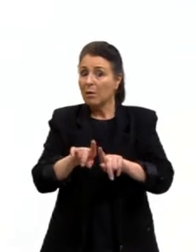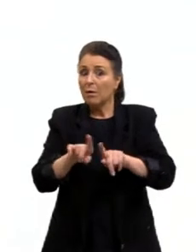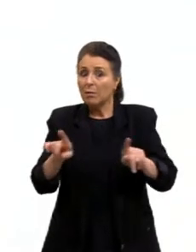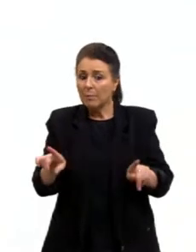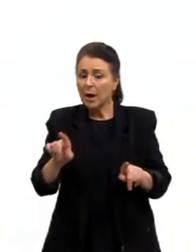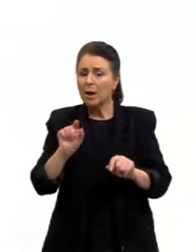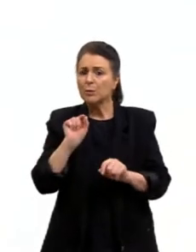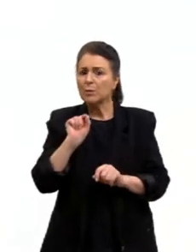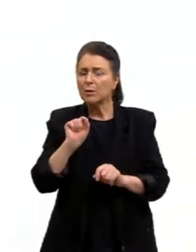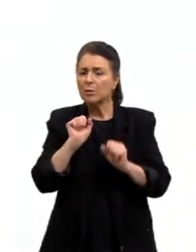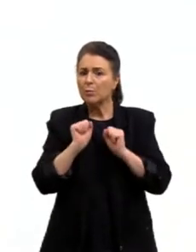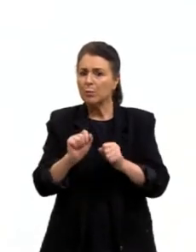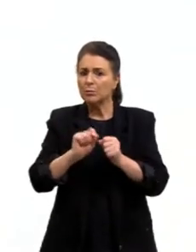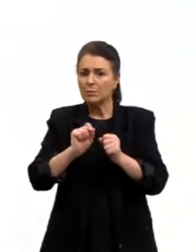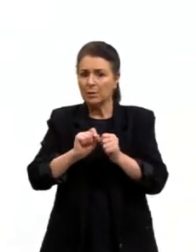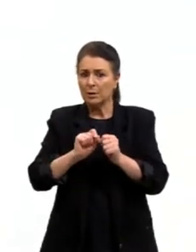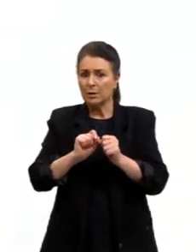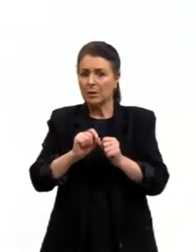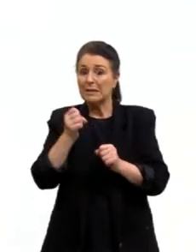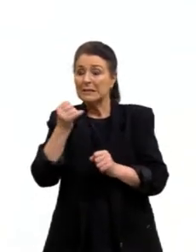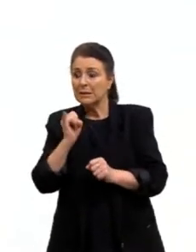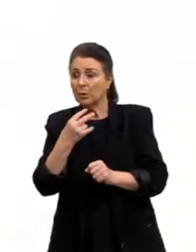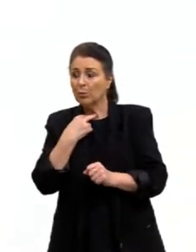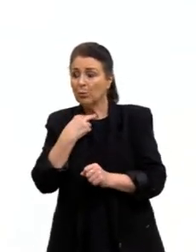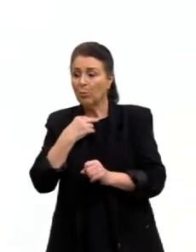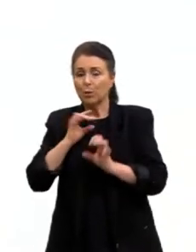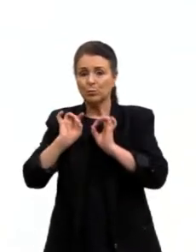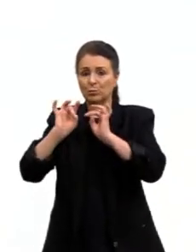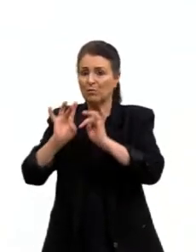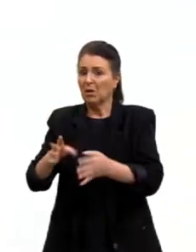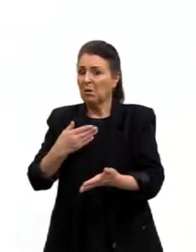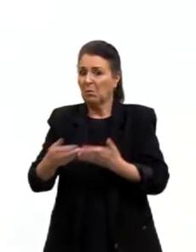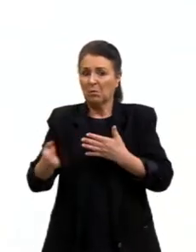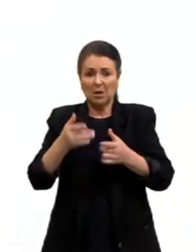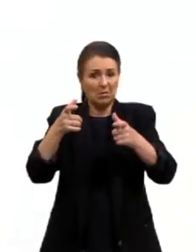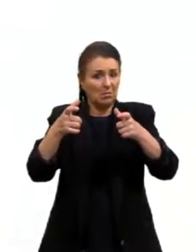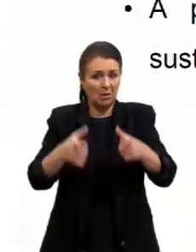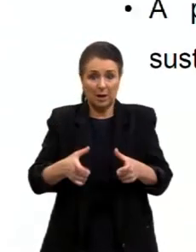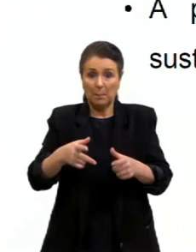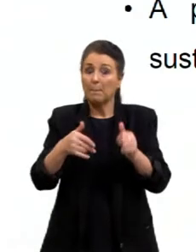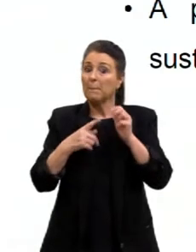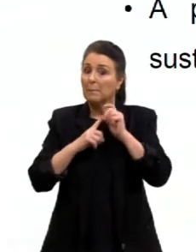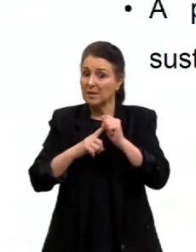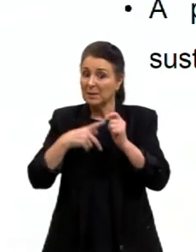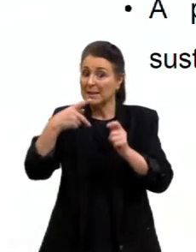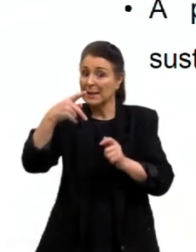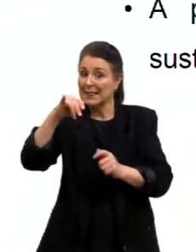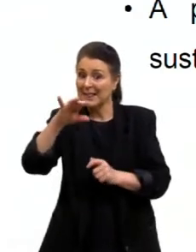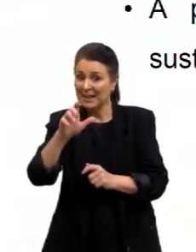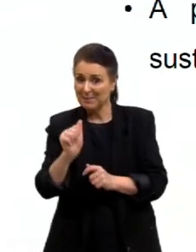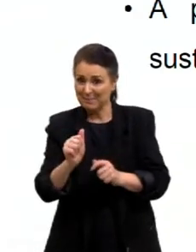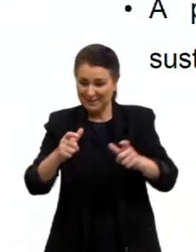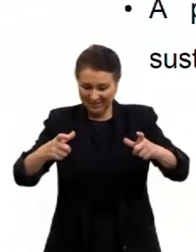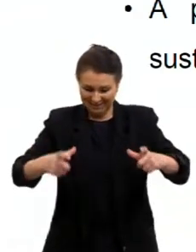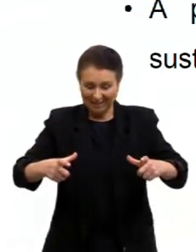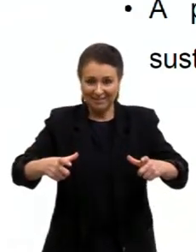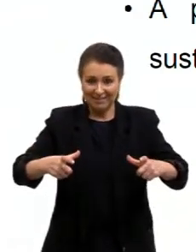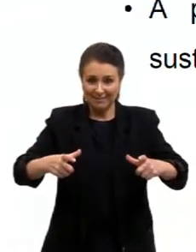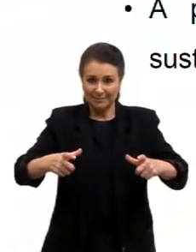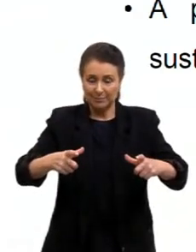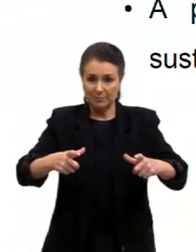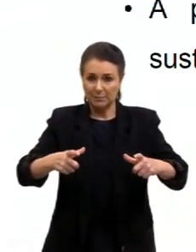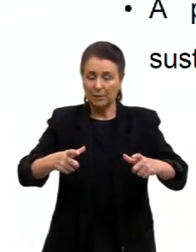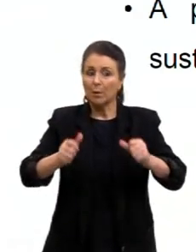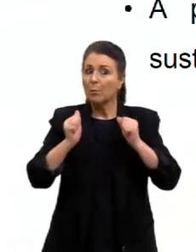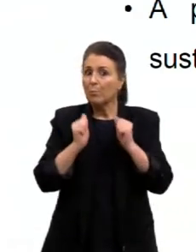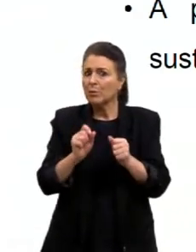com esse resíduo, já que eu não posso descartar na nossa pia? Existem várias alternativas que podem